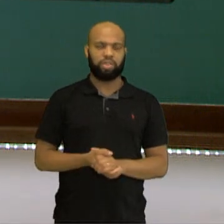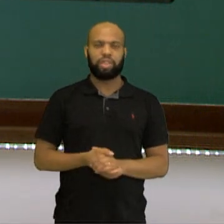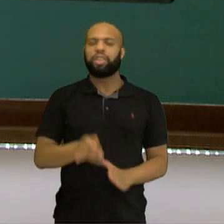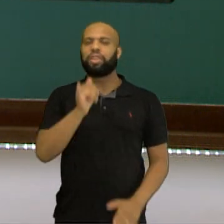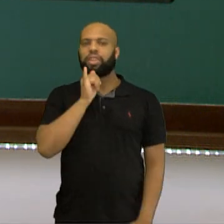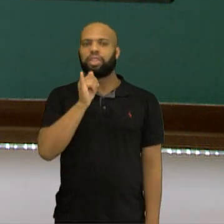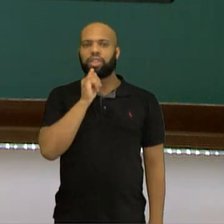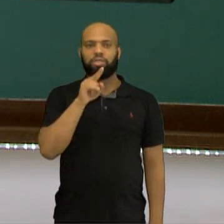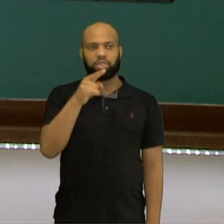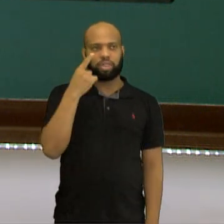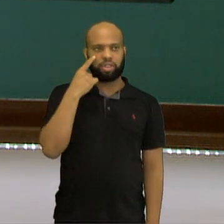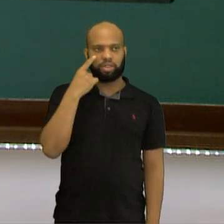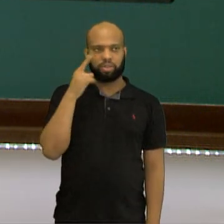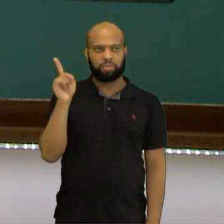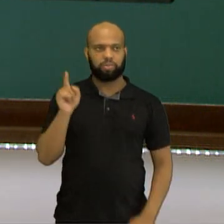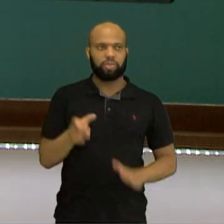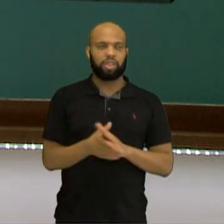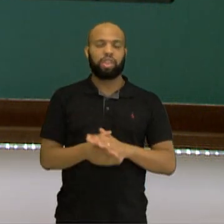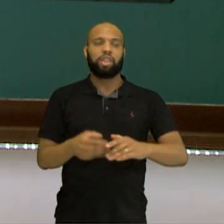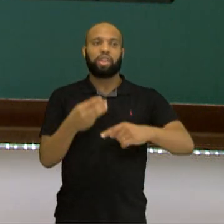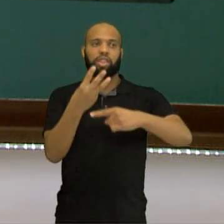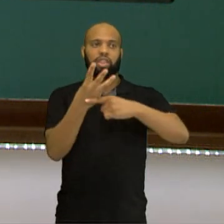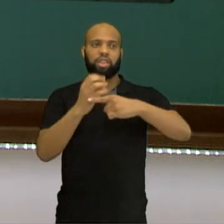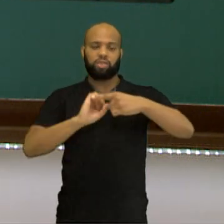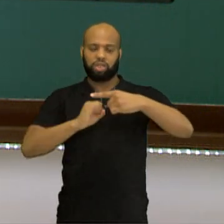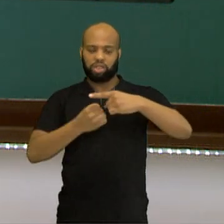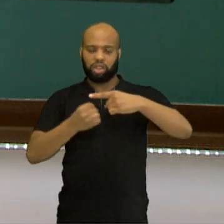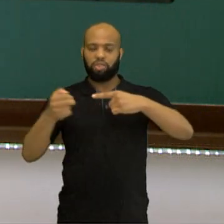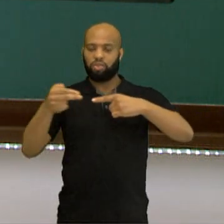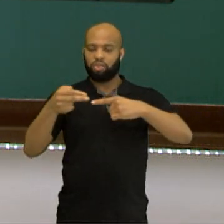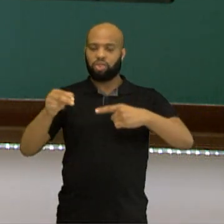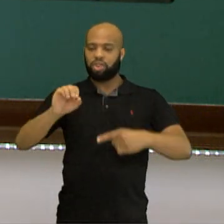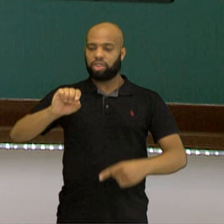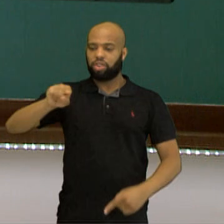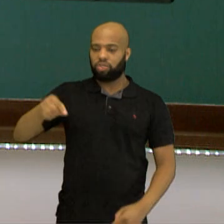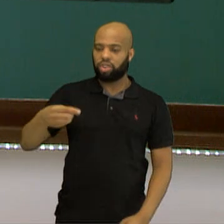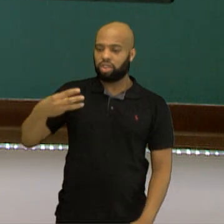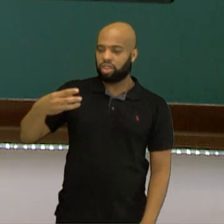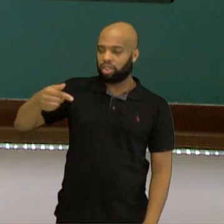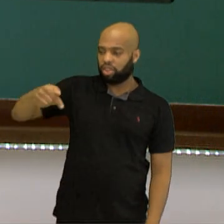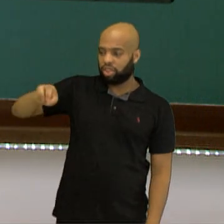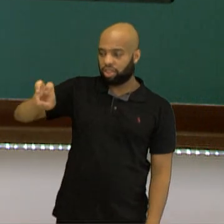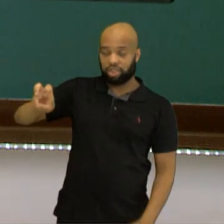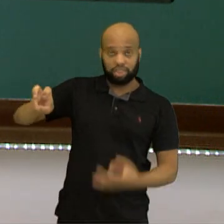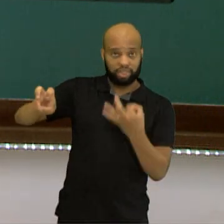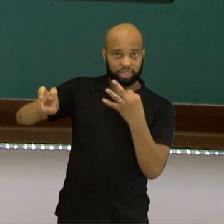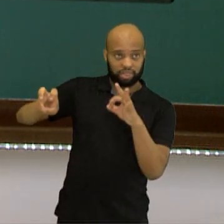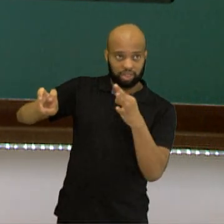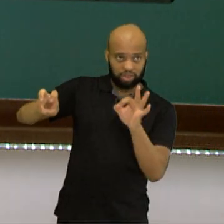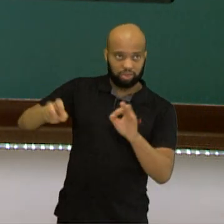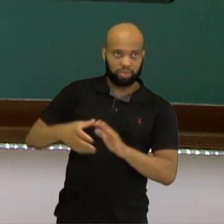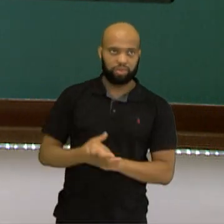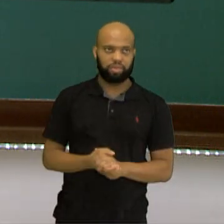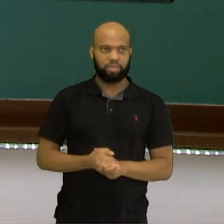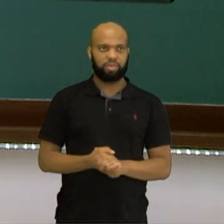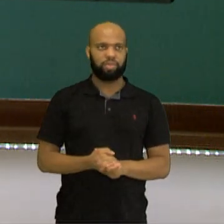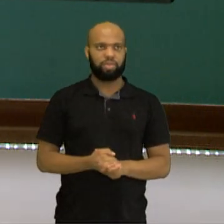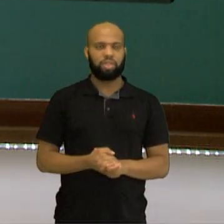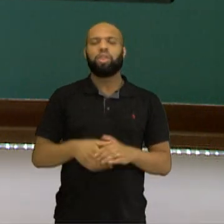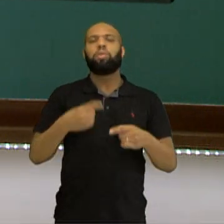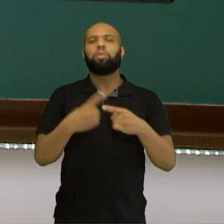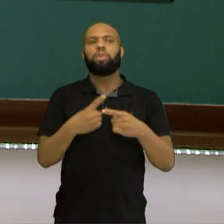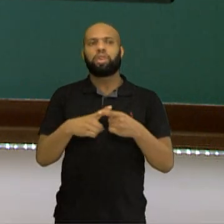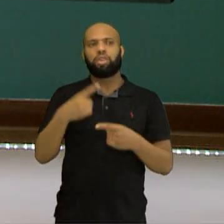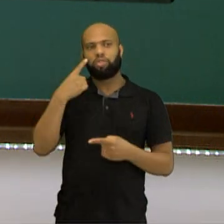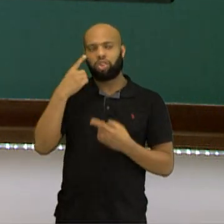Um exemplo para você. 3 oitavos é igual a 0,365. Certo? Por